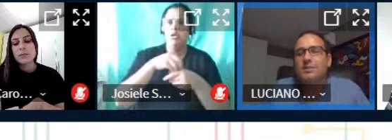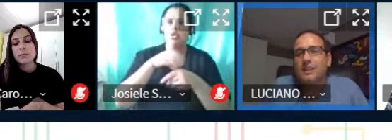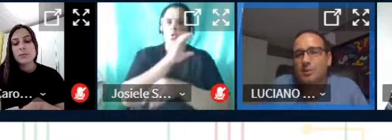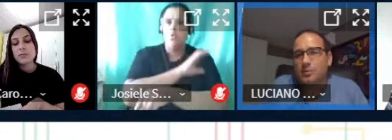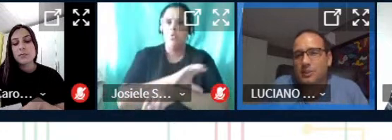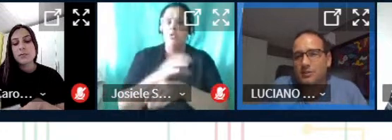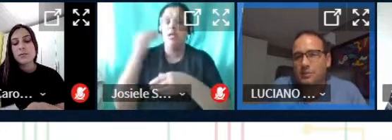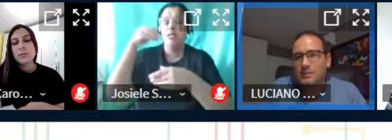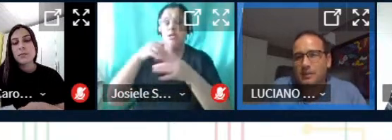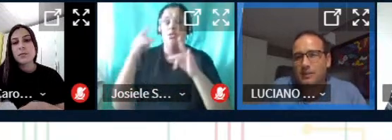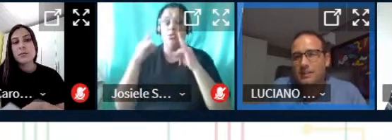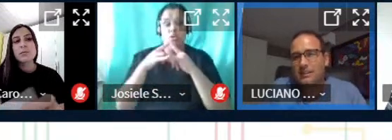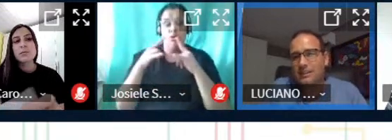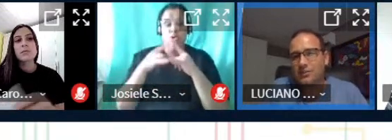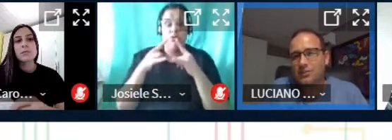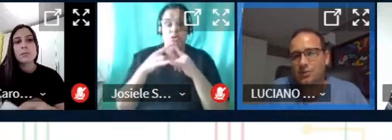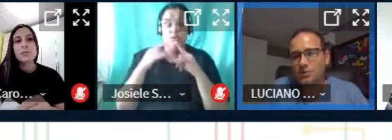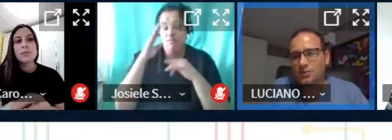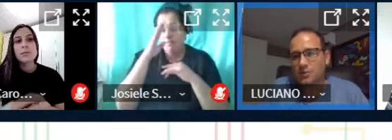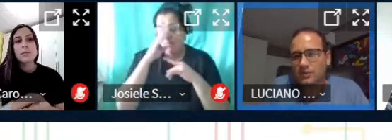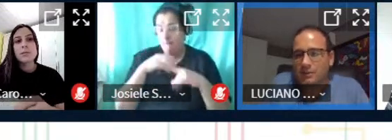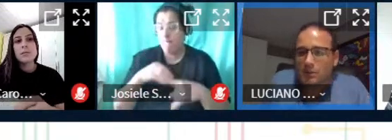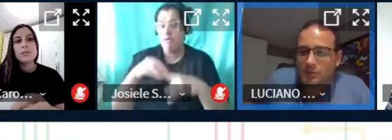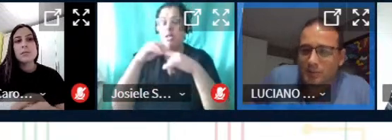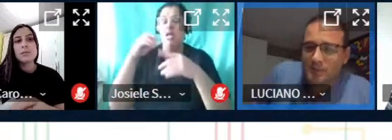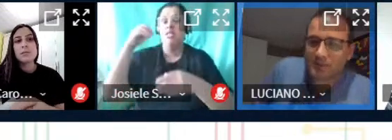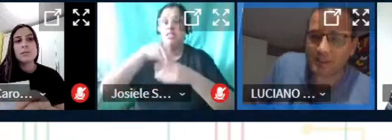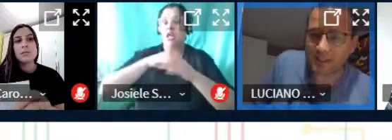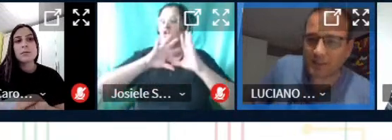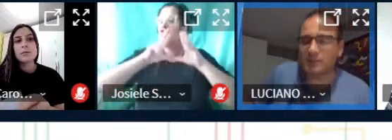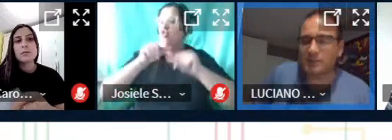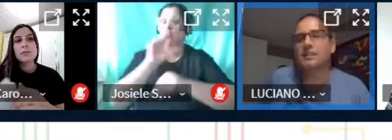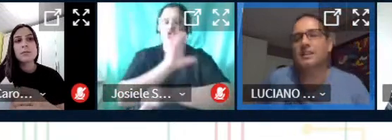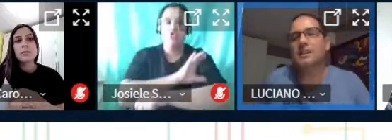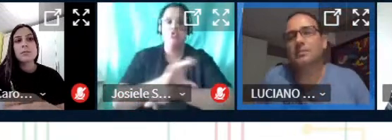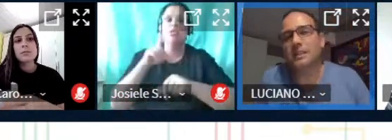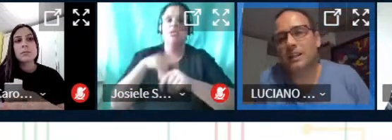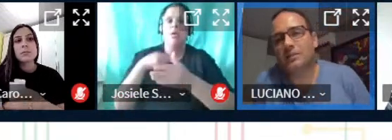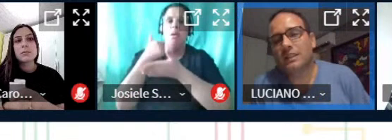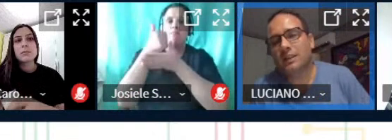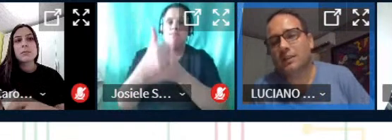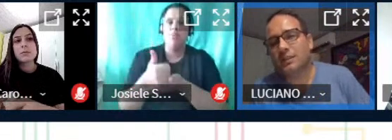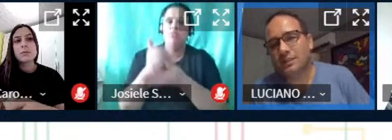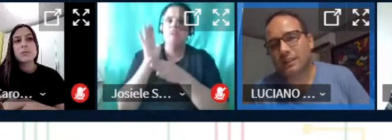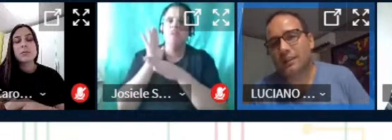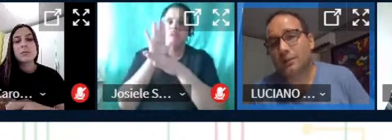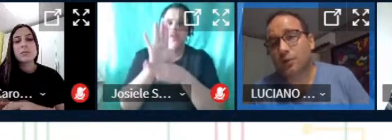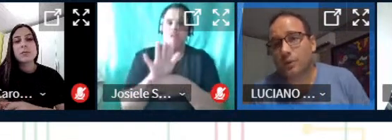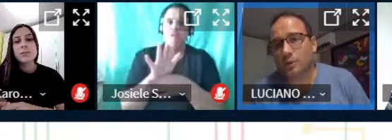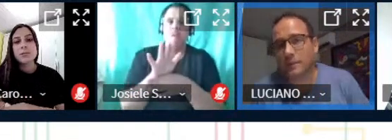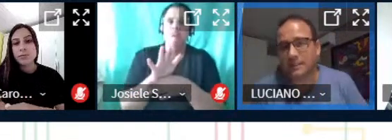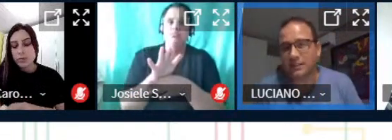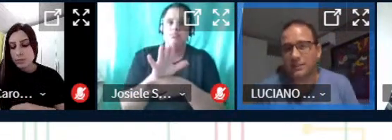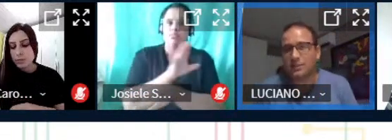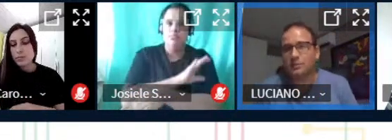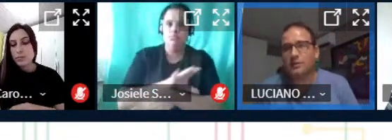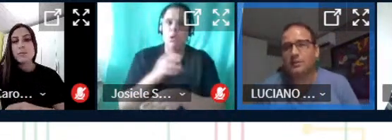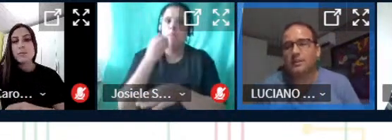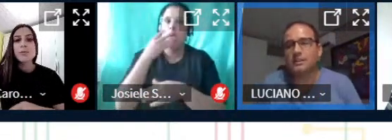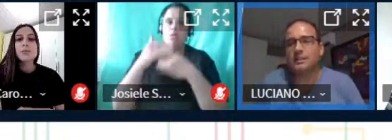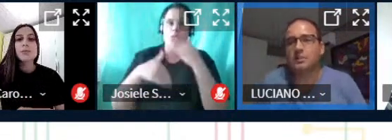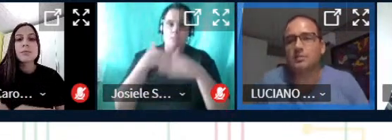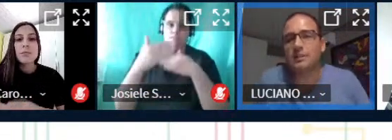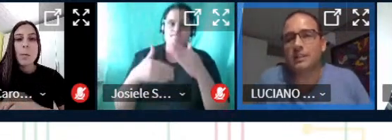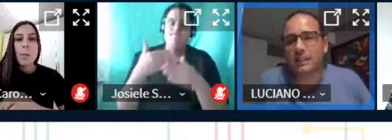que é o objetivo principal ela está dentro de todos os cursos tem uma contribuição de cada curso mas legal legal que evoluiu bastante